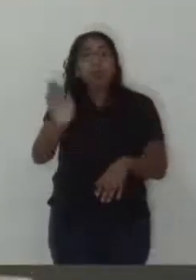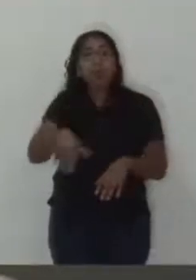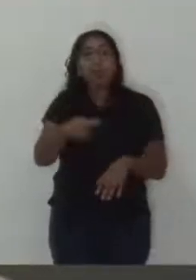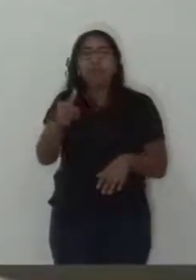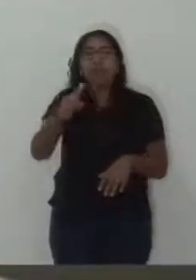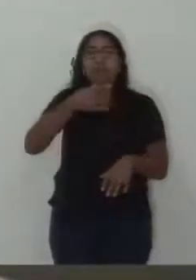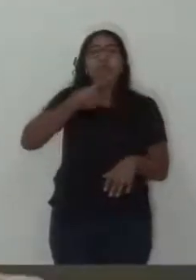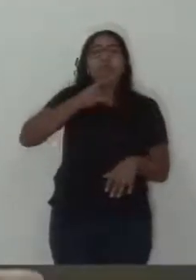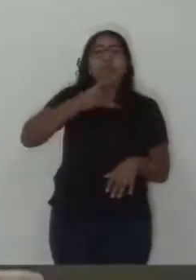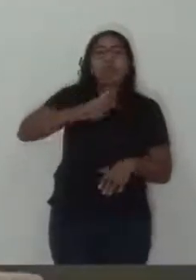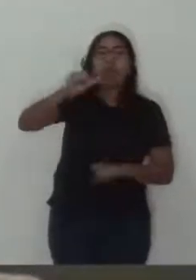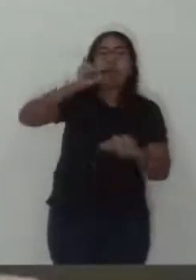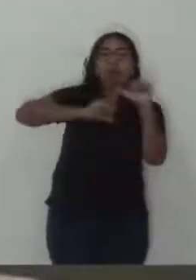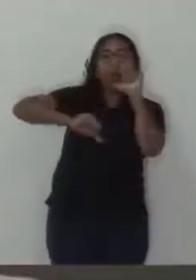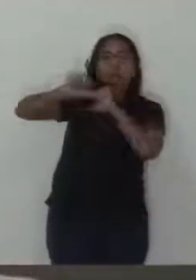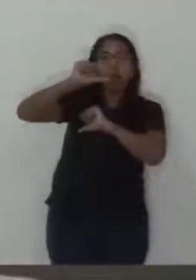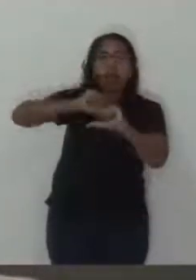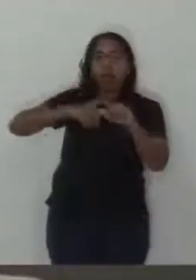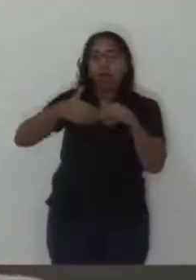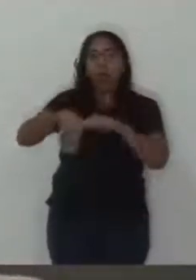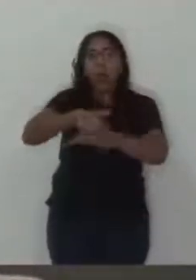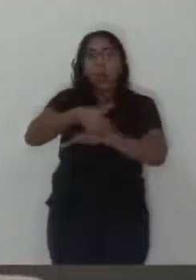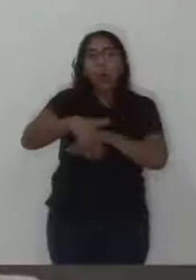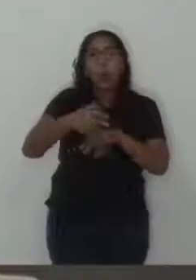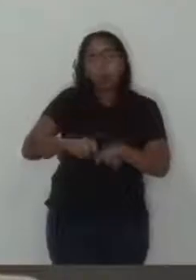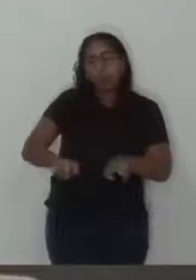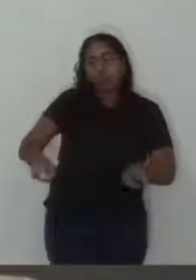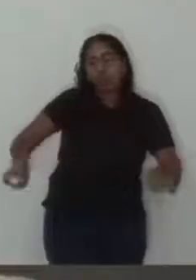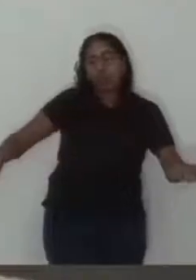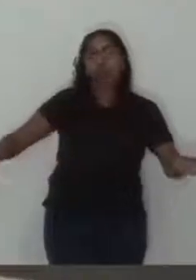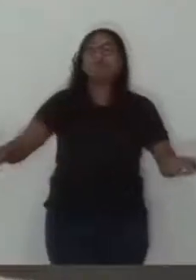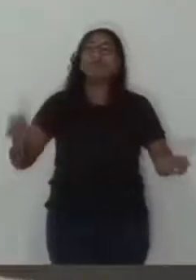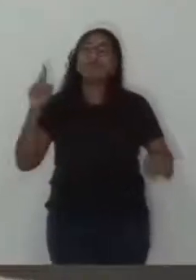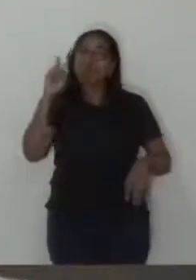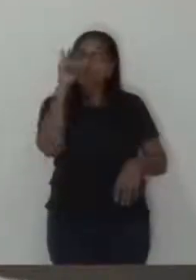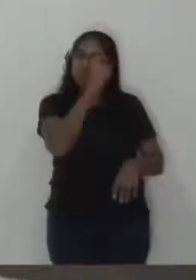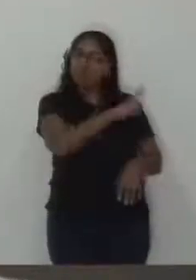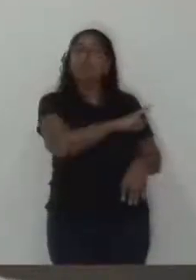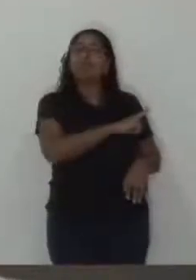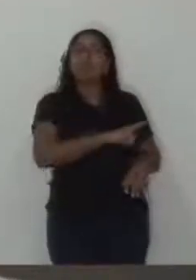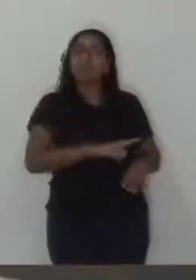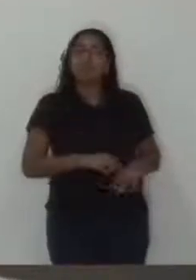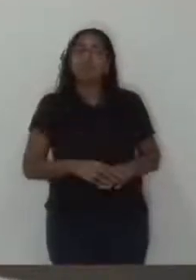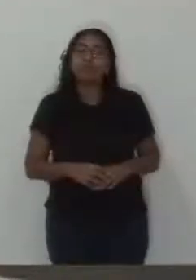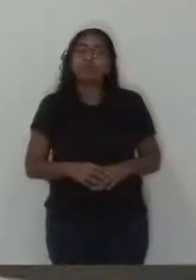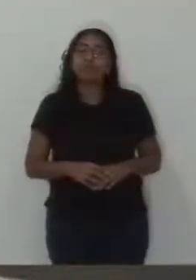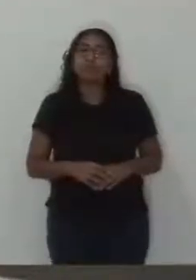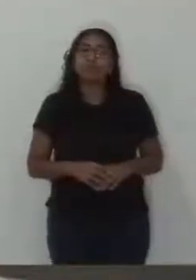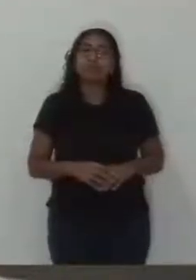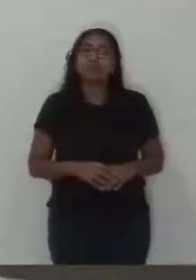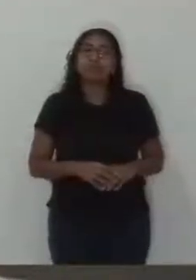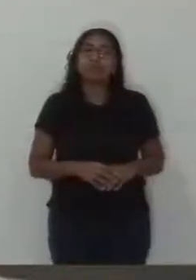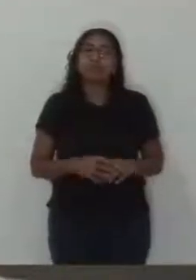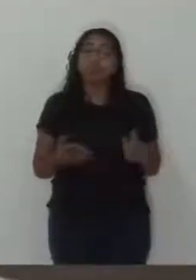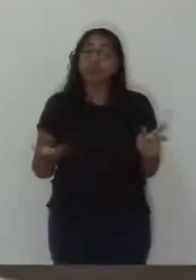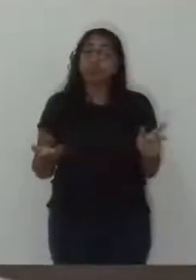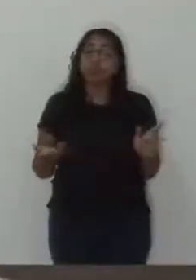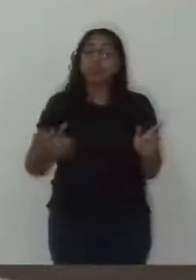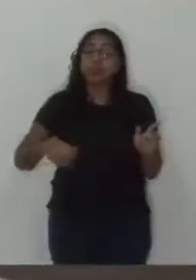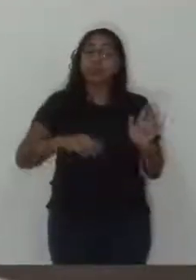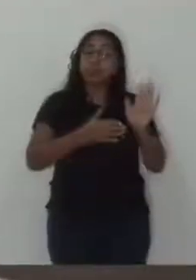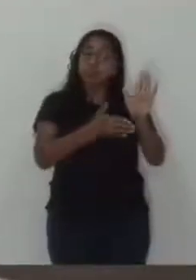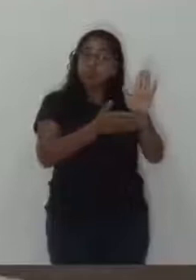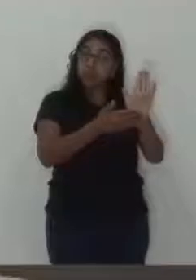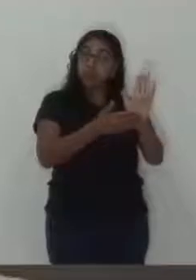inclusive por menores. É algo extremamente complicado de se lidar. e fizemos também uma moção